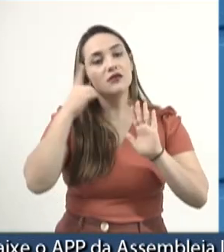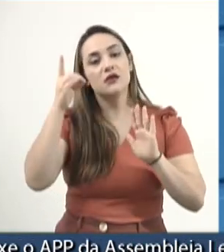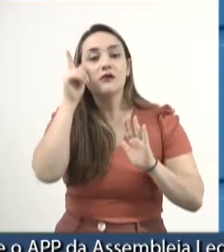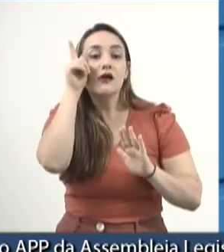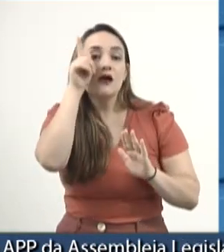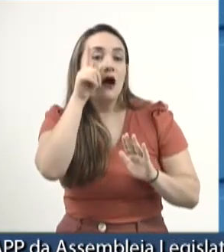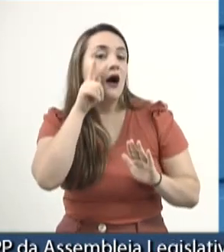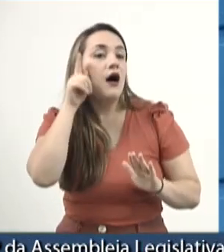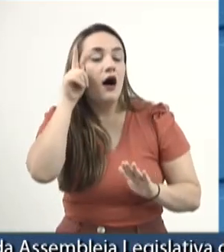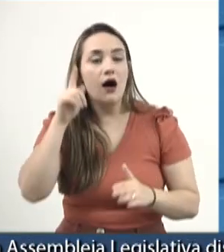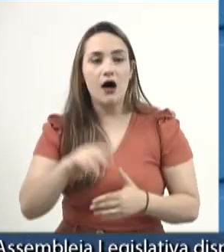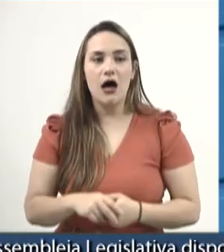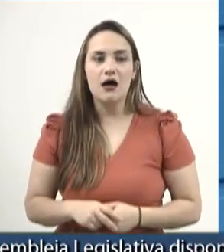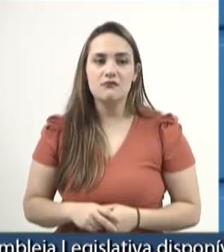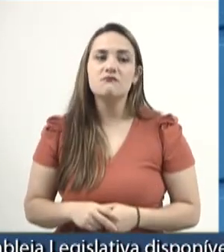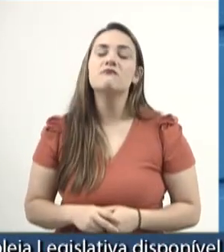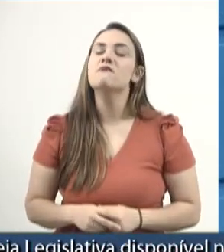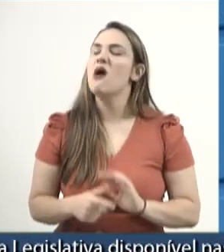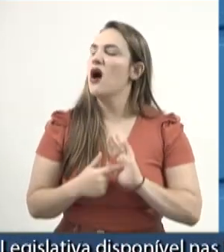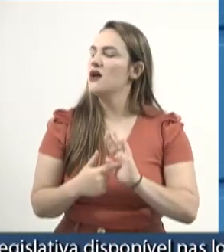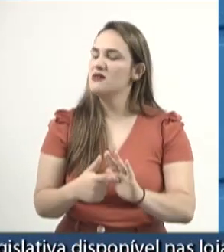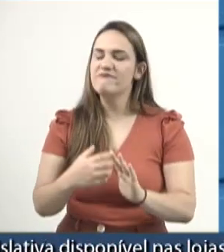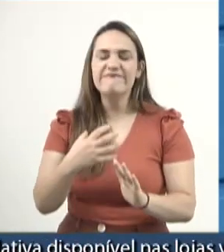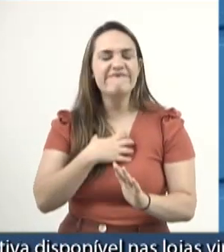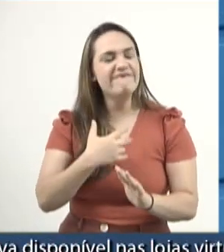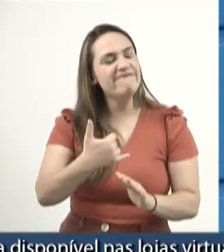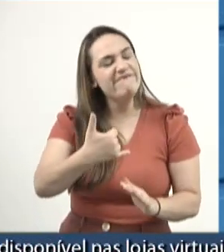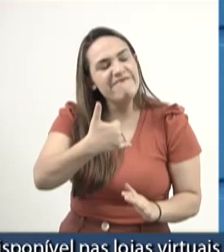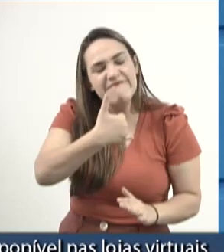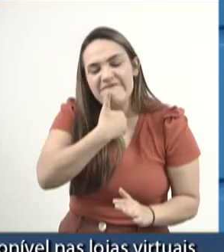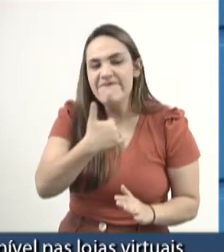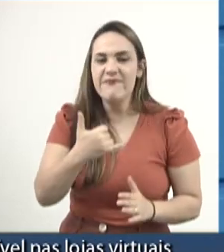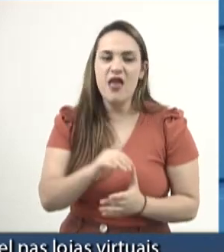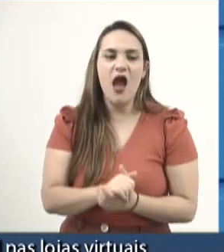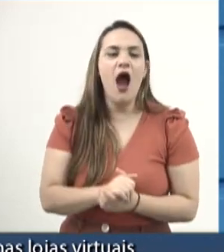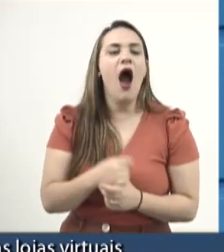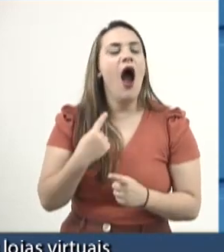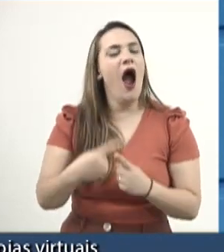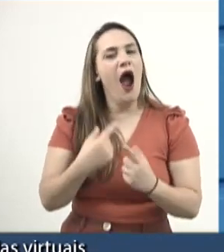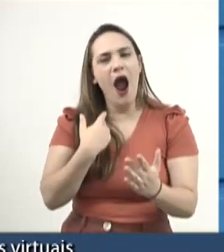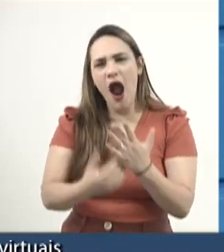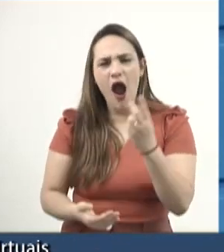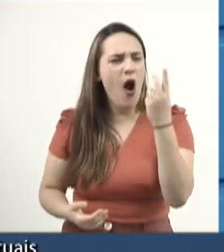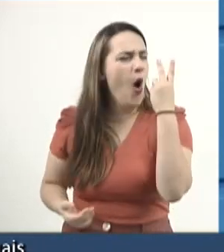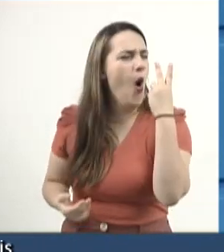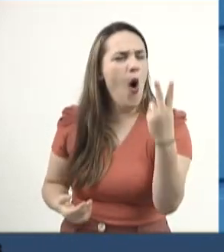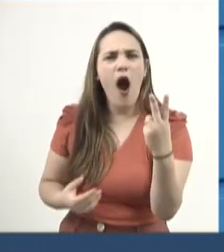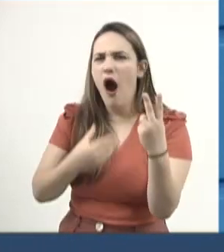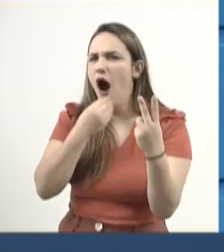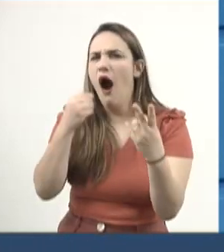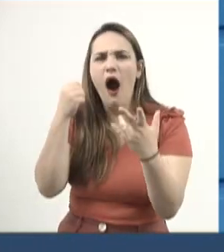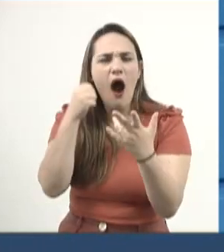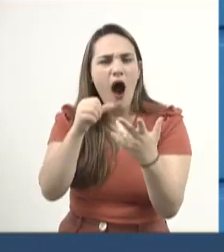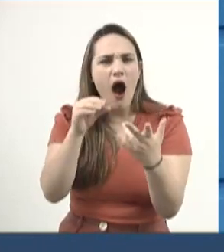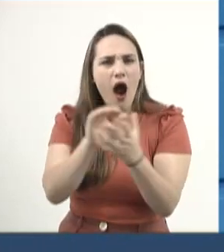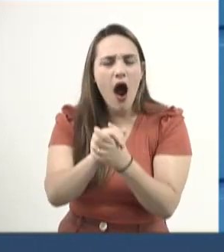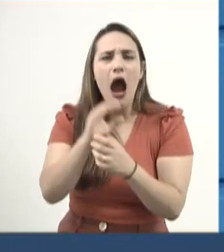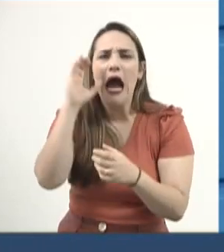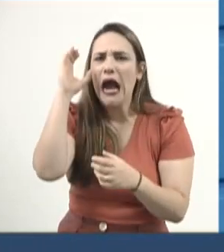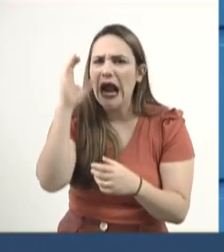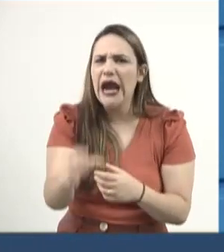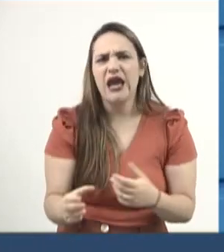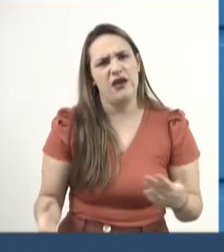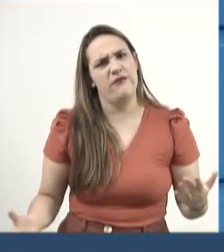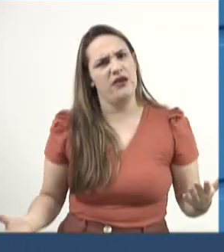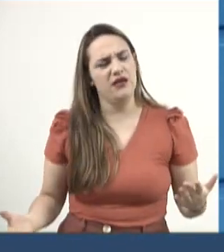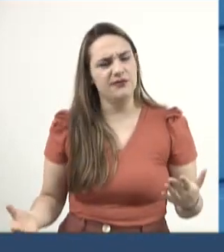Gleice Jane, manifesta seu mais profundo pesar por essa perda trágica por meio de um crime hediondo. É